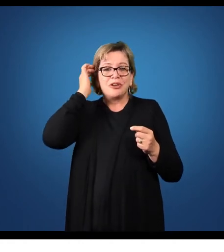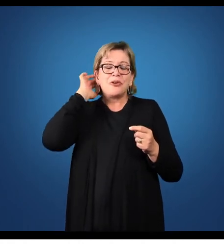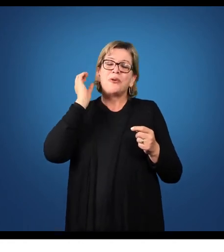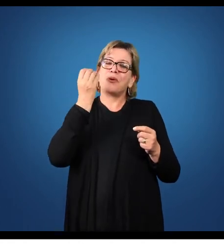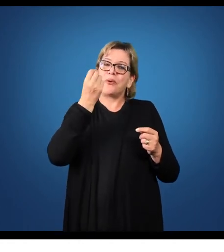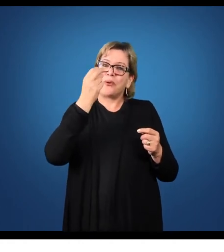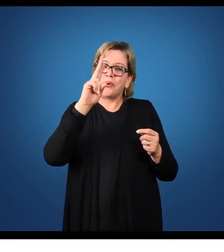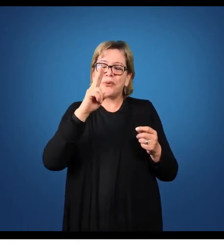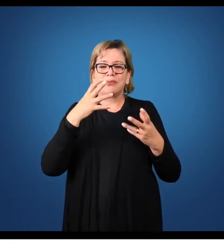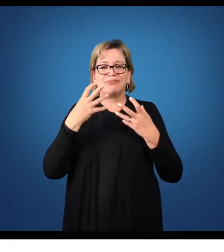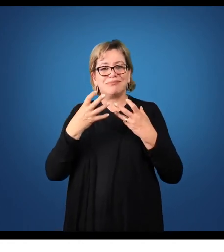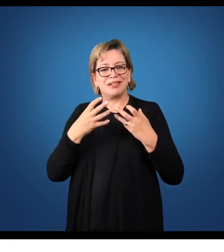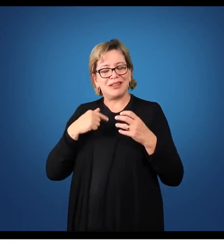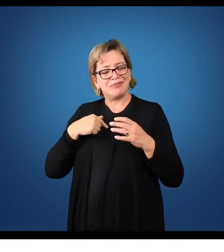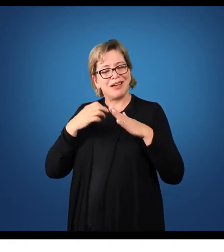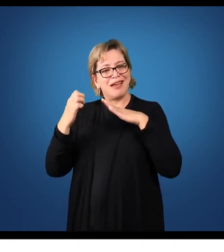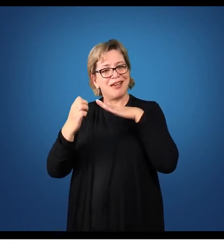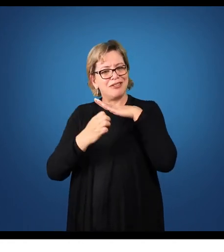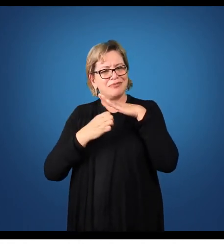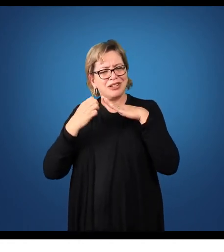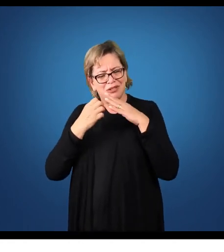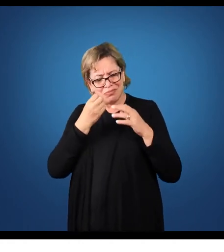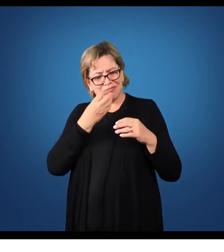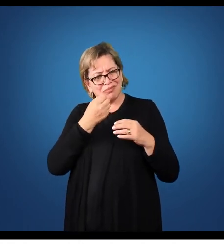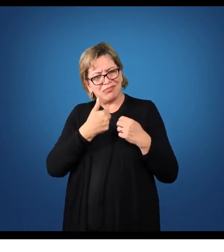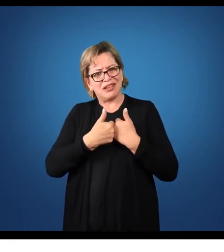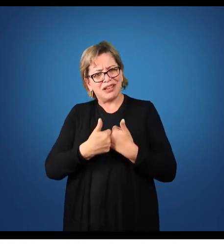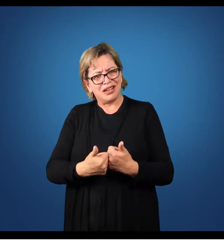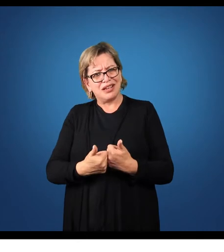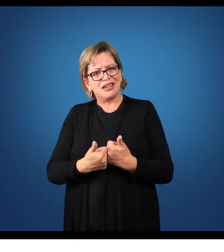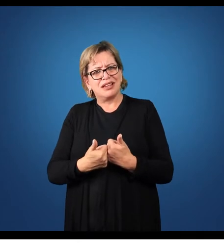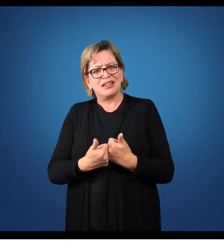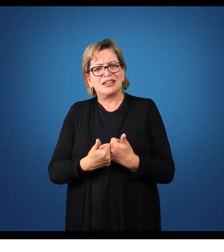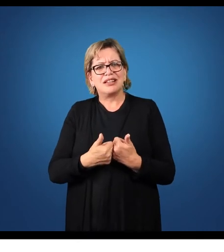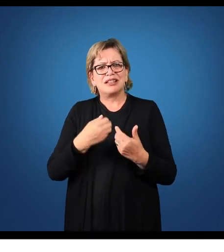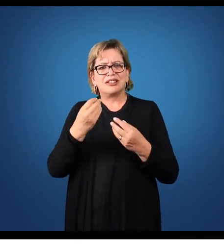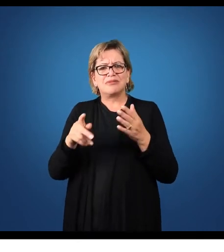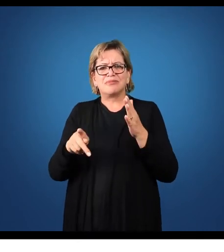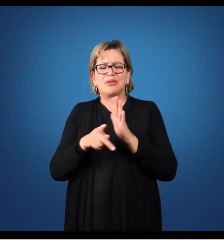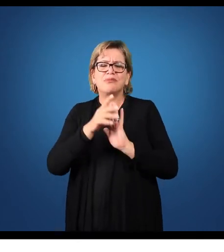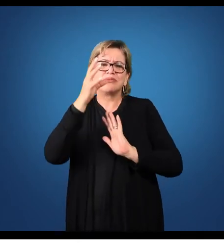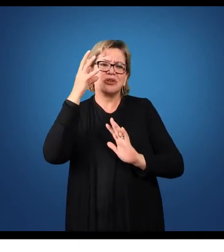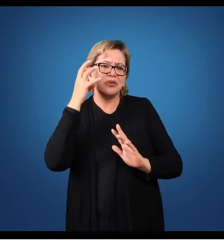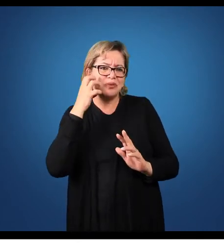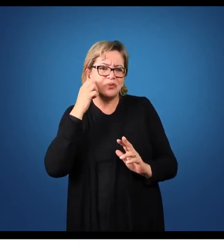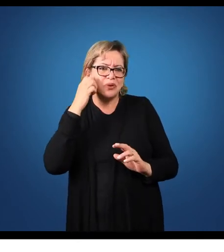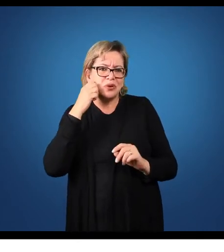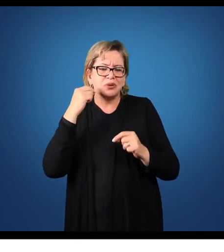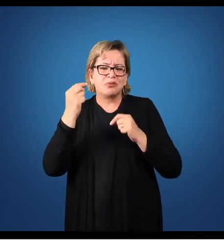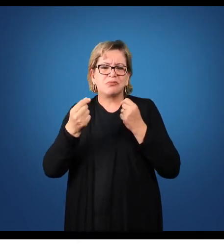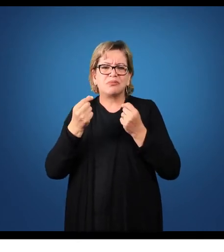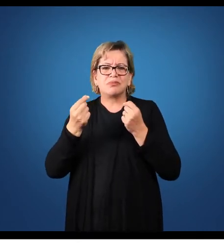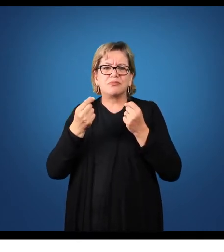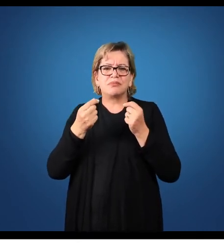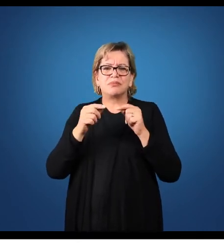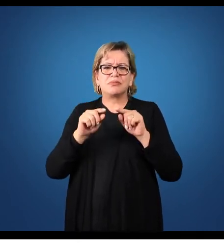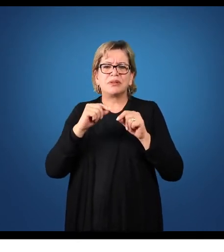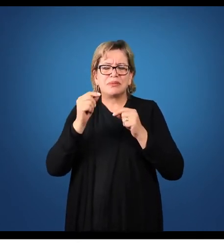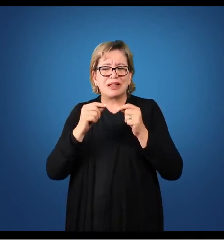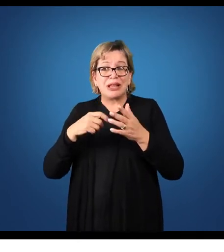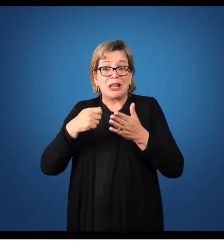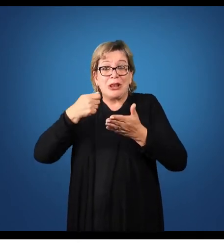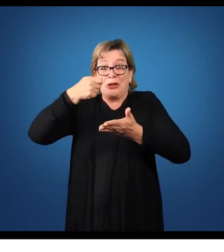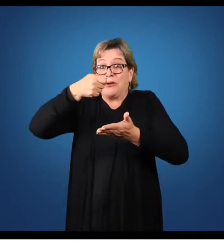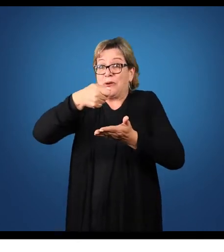ele quer saber se aquela empresa está muito bem dentro da sua lucratividade, da sua rentabilidade para ele